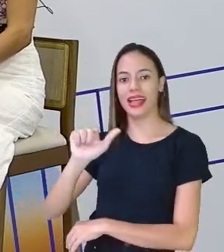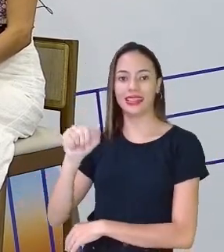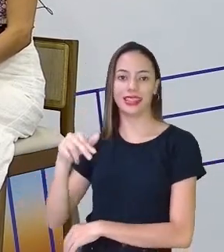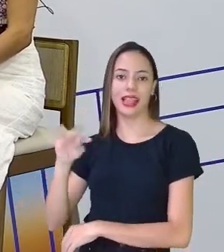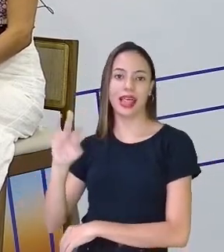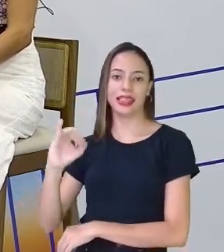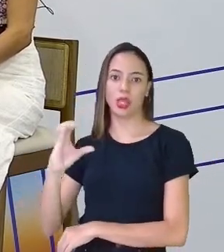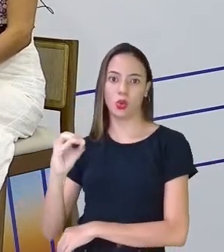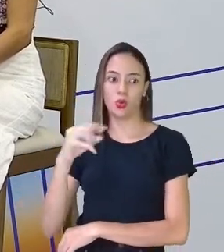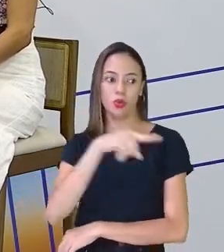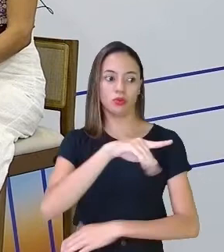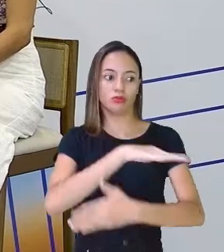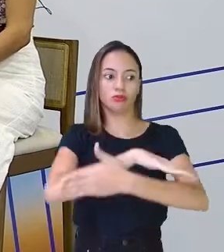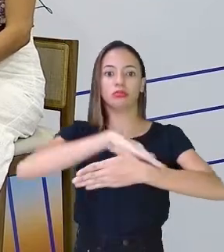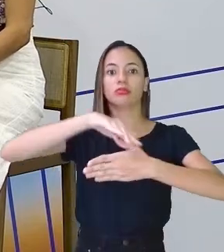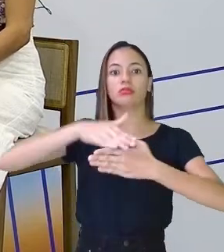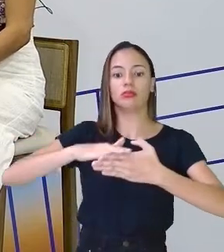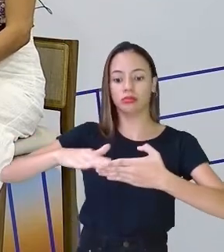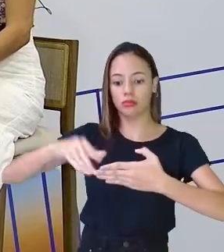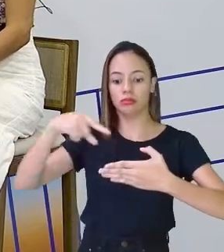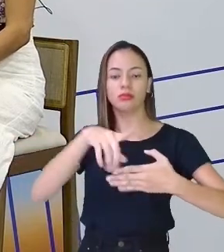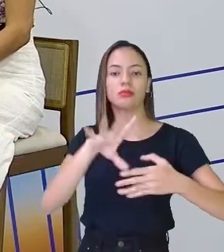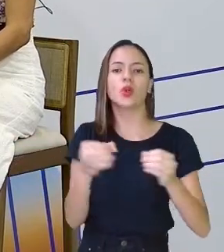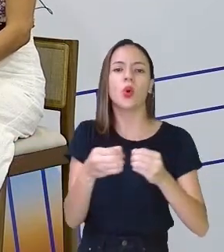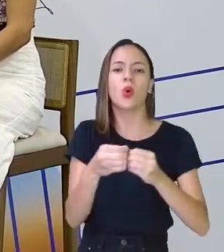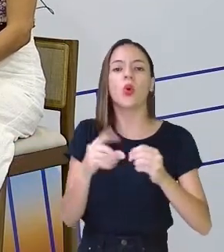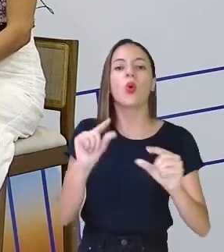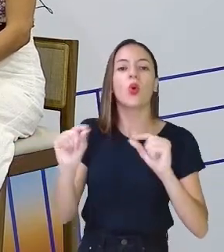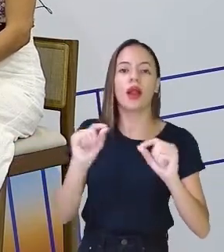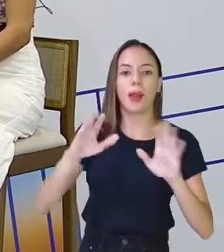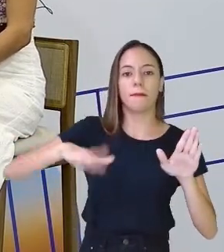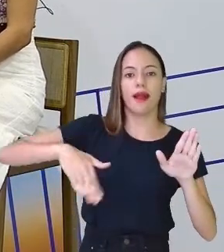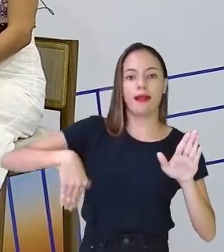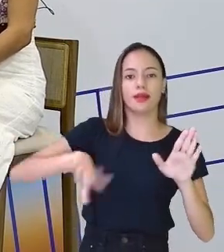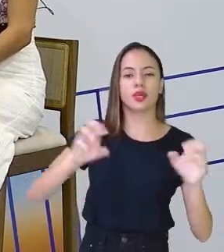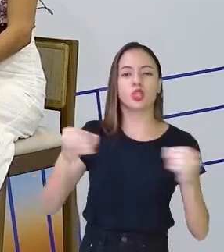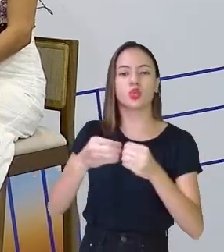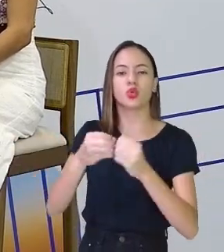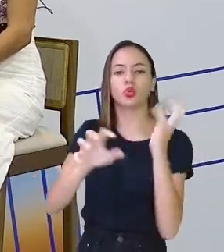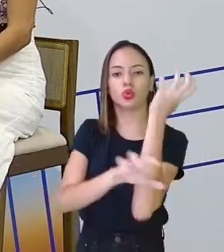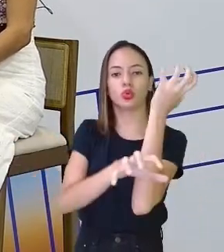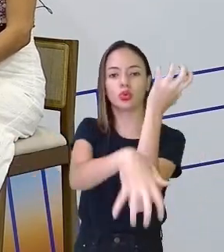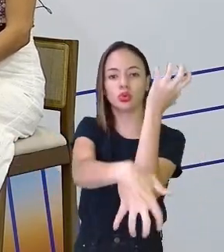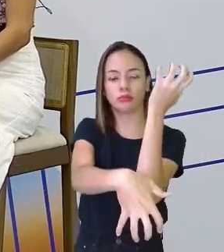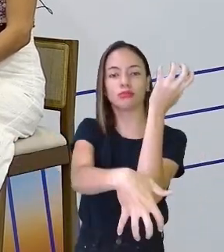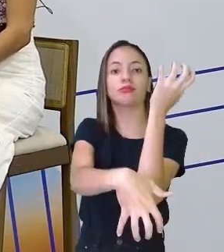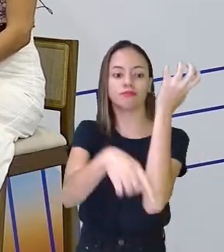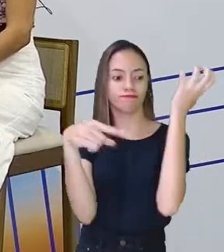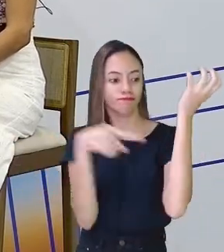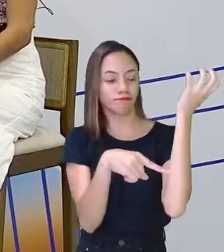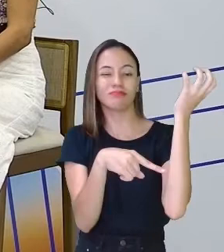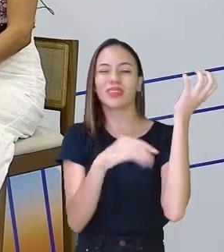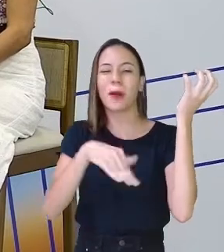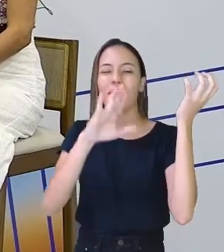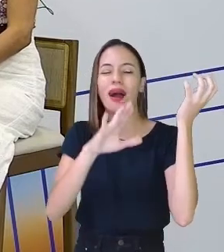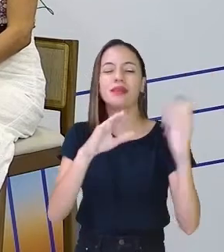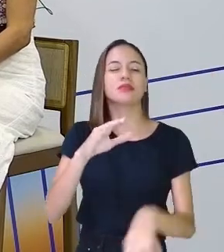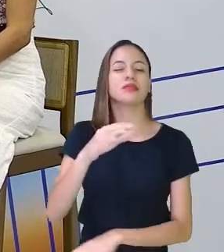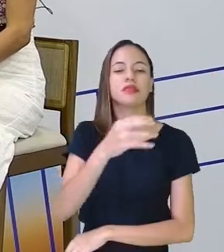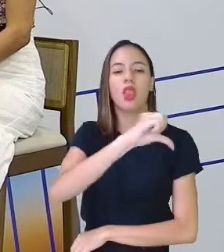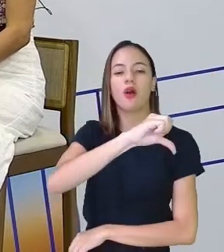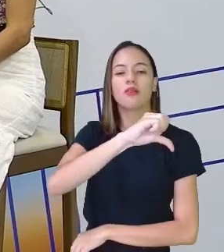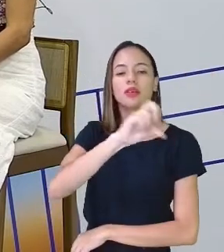Atlântica é a que vem logo após o mangue, logo após a praia, que é onde estão localizadas mais de 95%